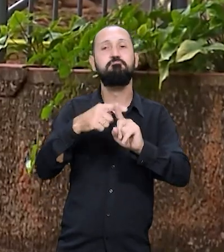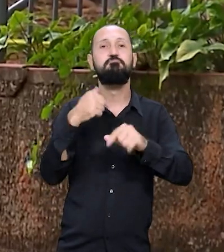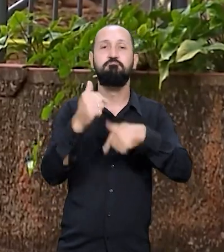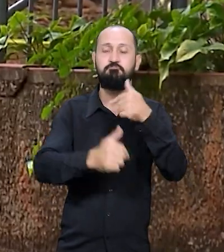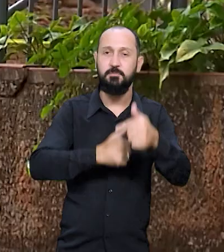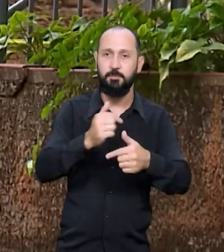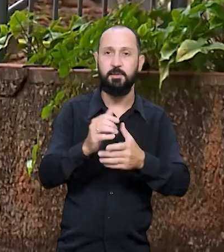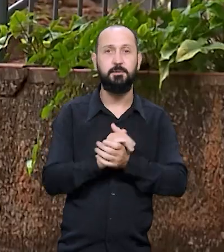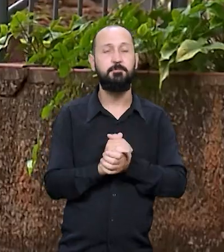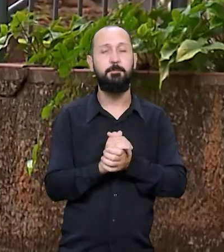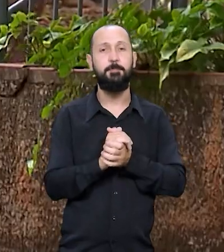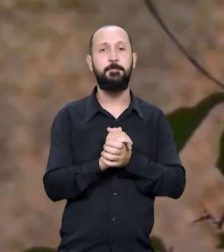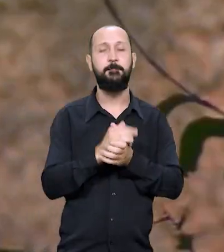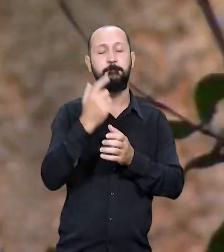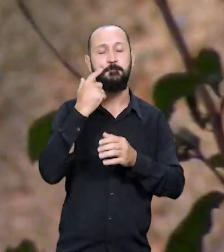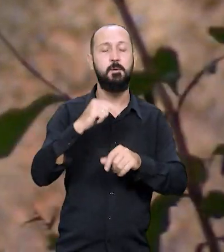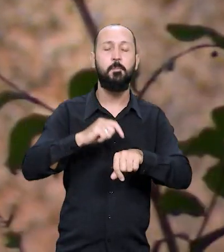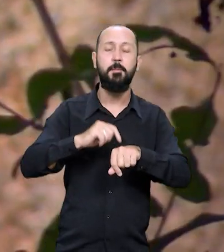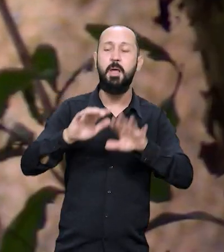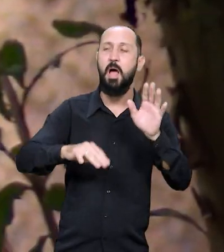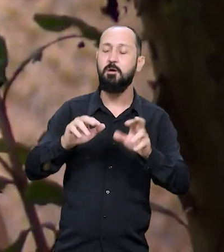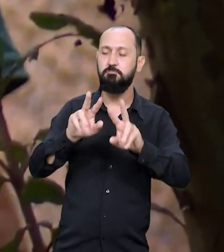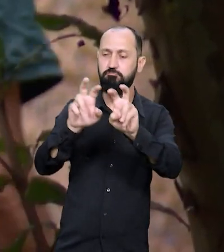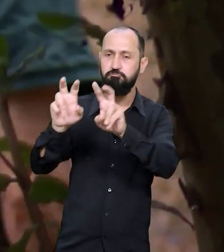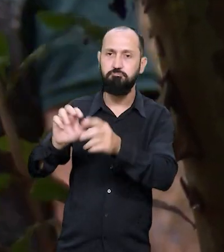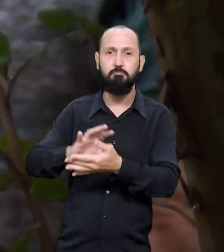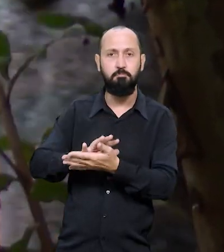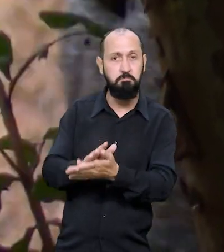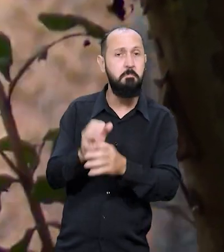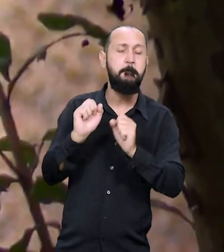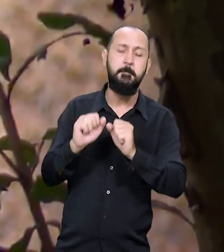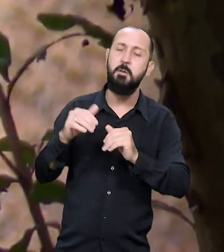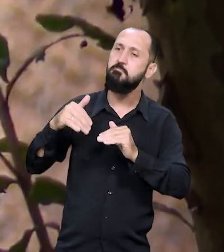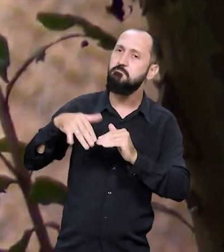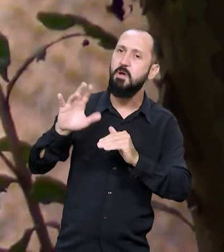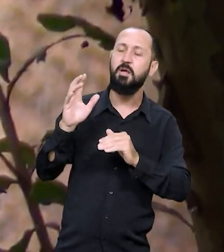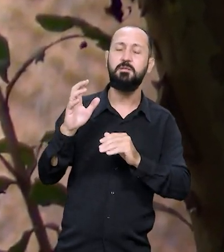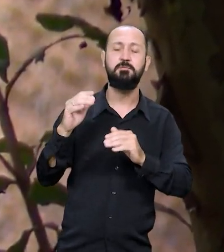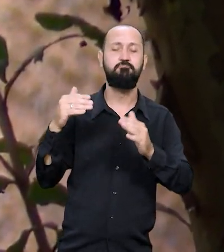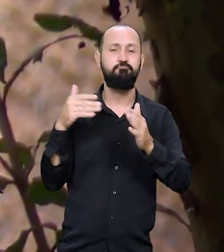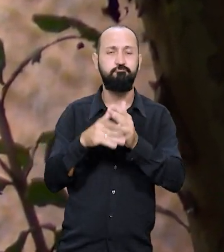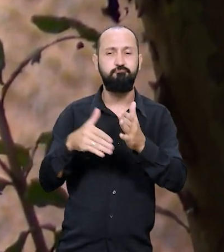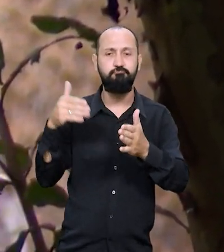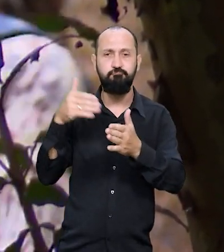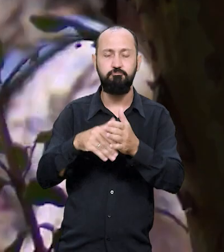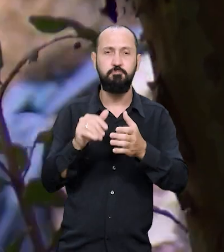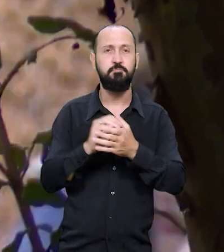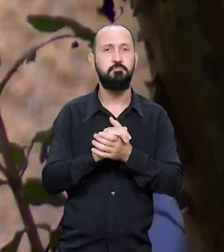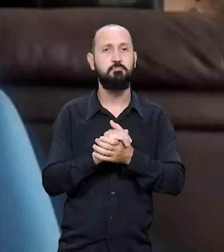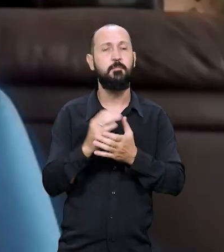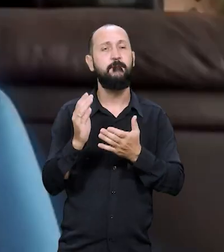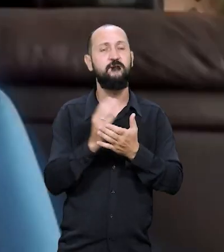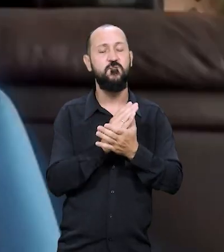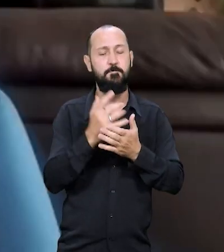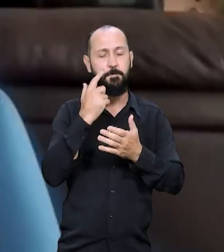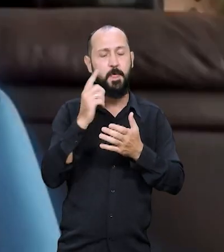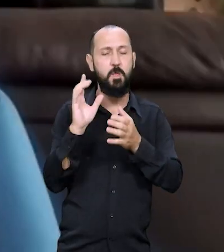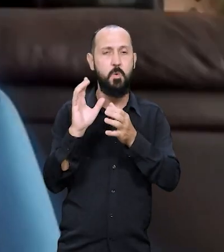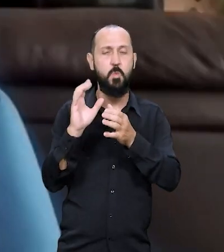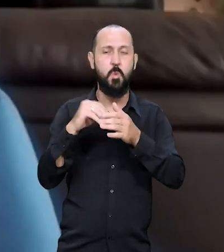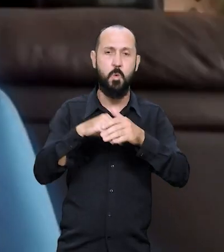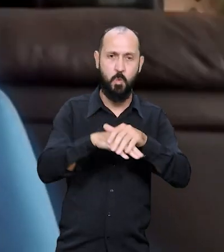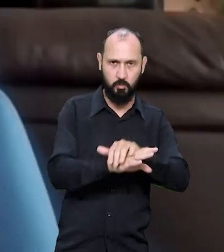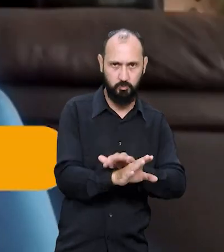mais no mercado de trabalho. A rejeição, por N fatores, pode ser o principal empecilho. Existe um mindset,